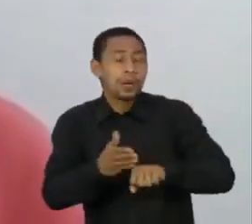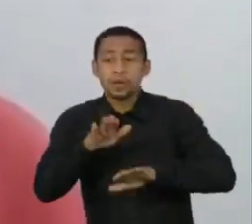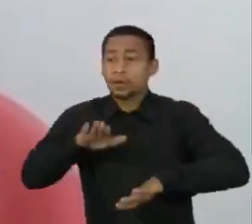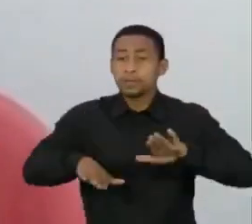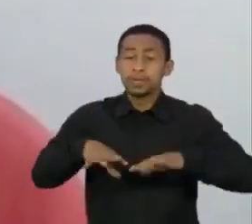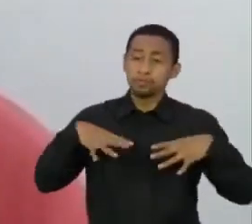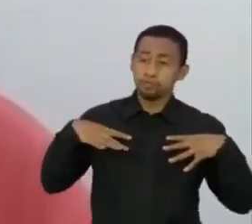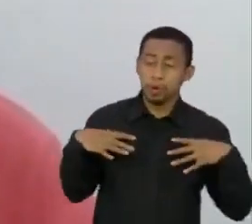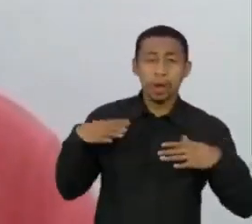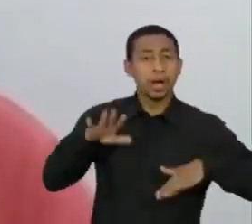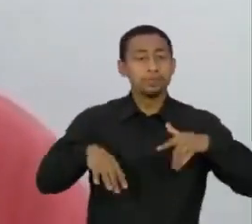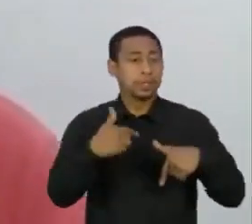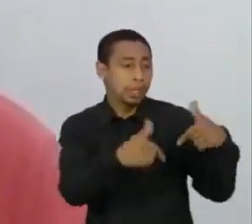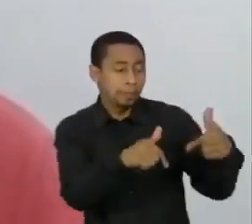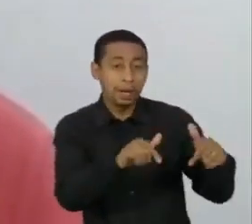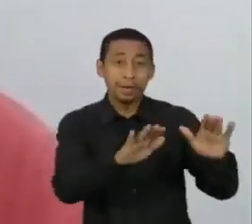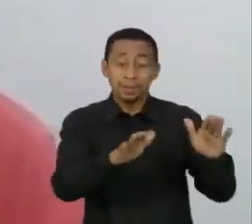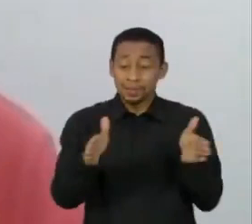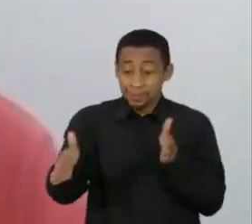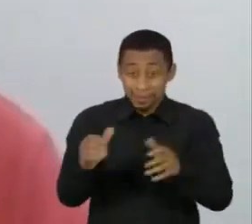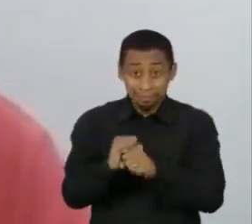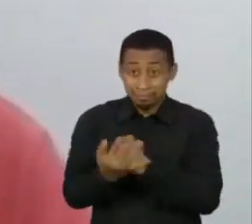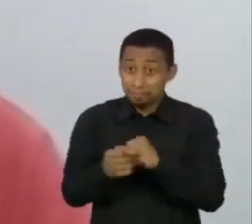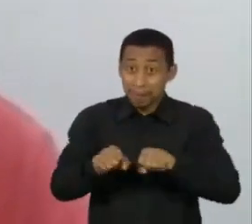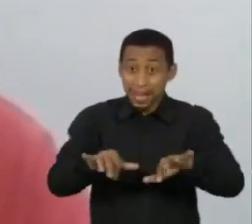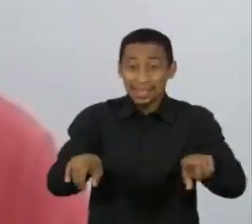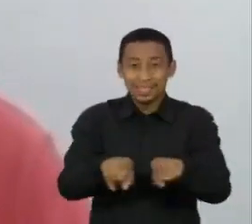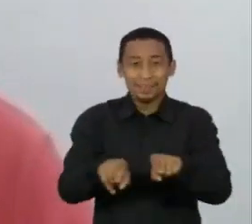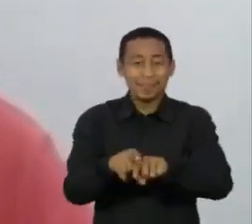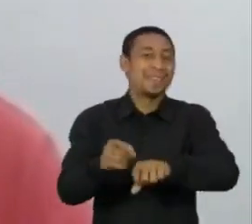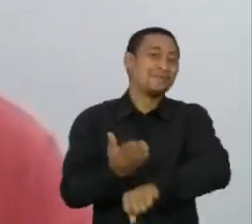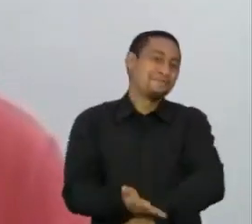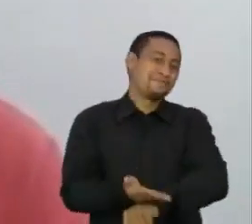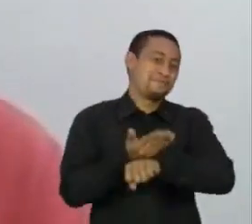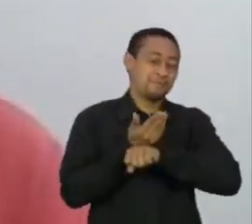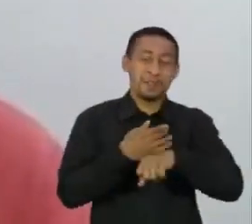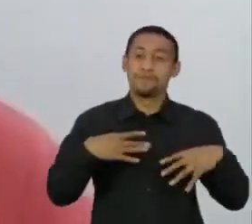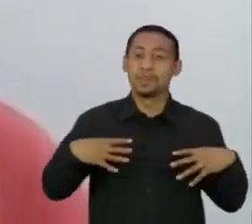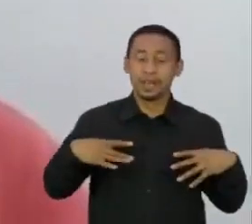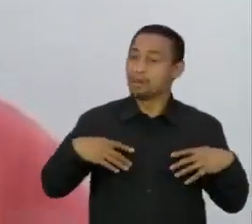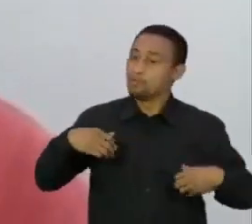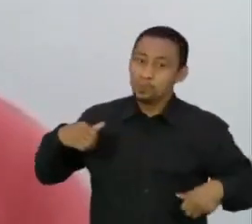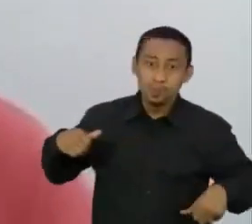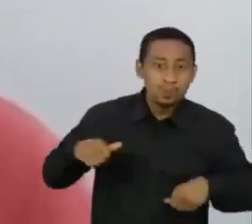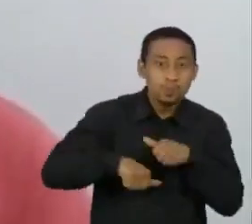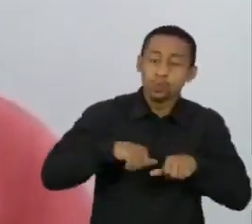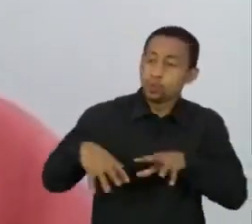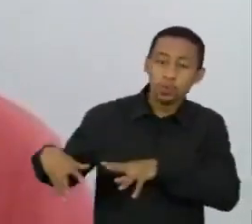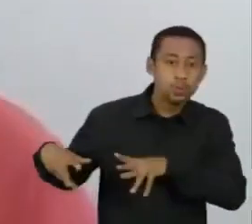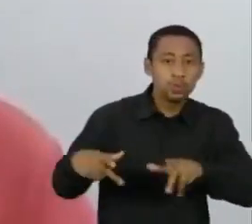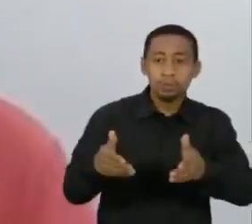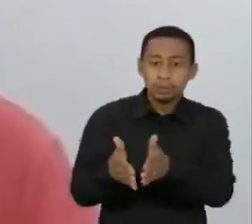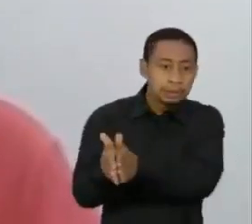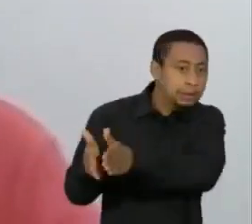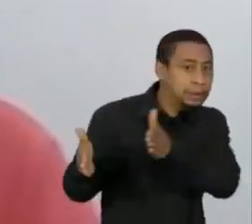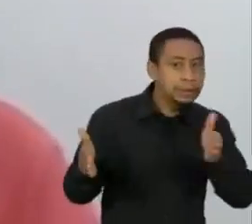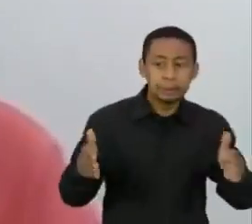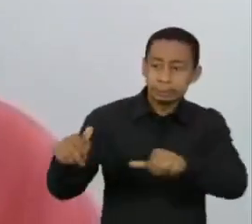pandemia e esse adiantamento dos feriados suspendeu um pouco essa rotina que, historicamente, nós estamos